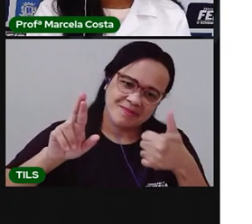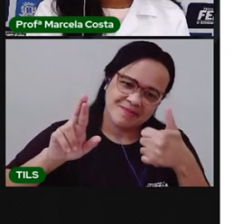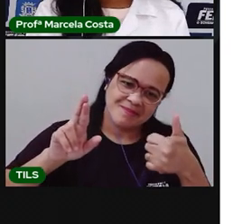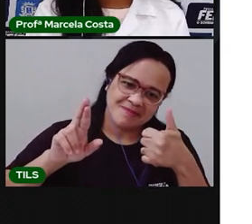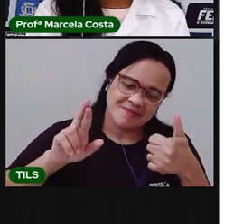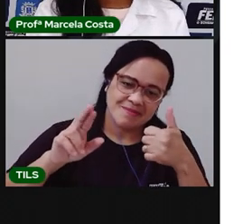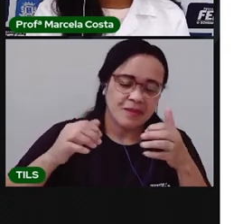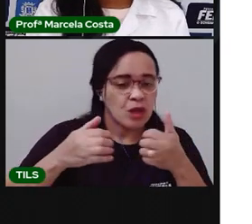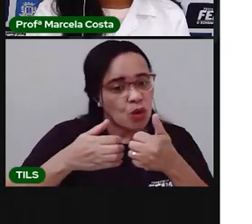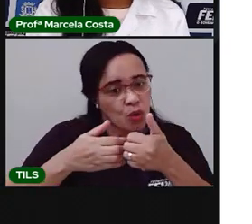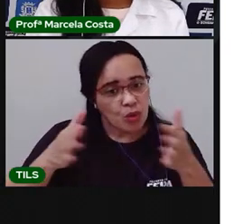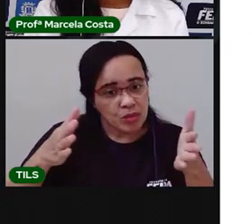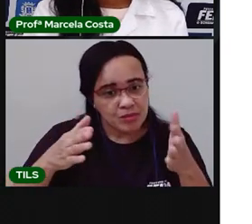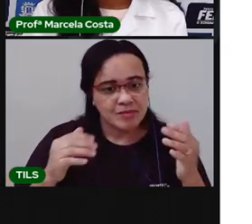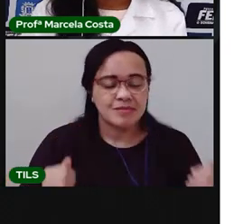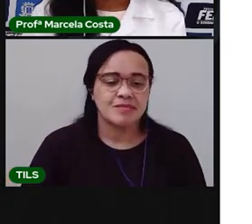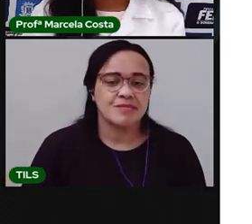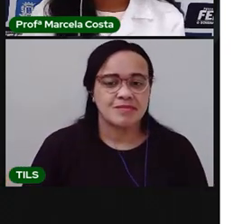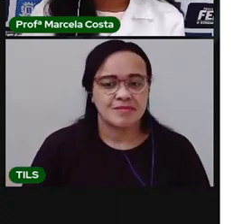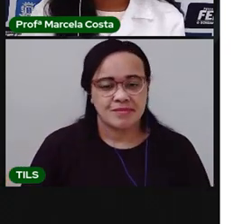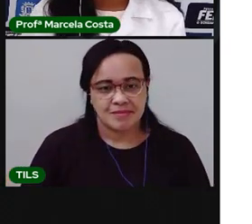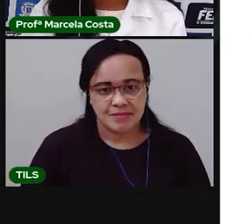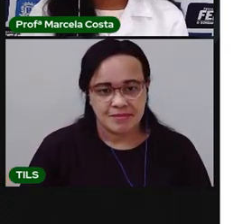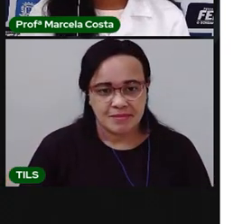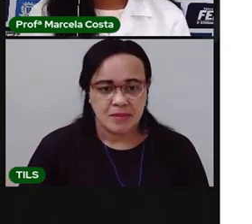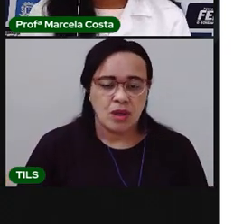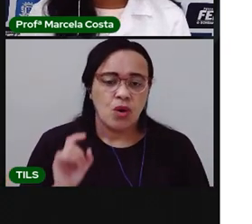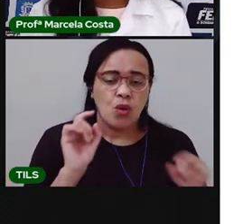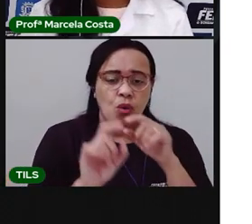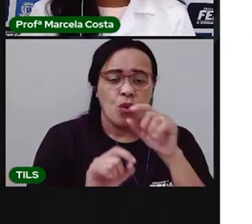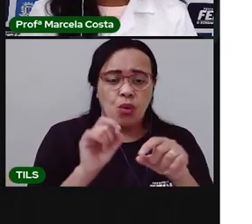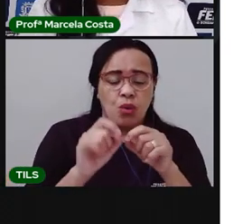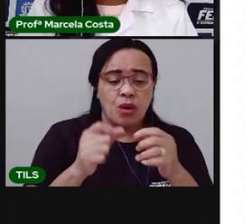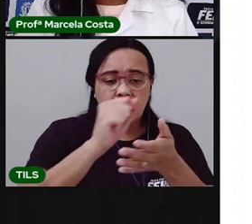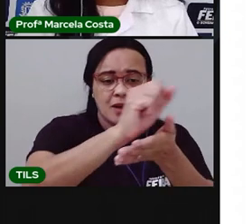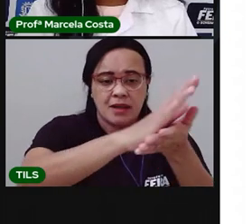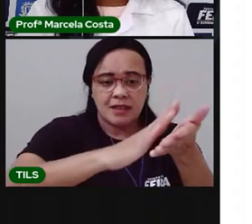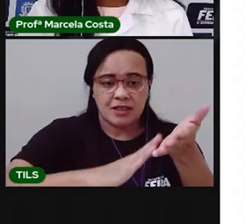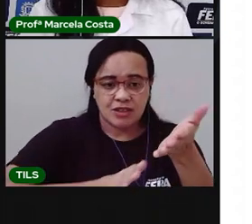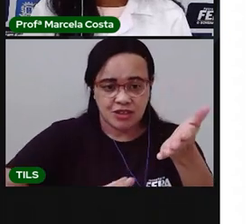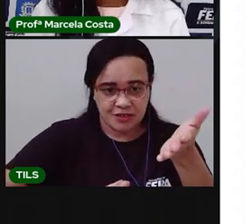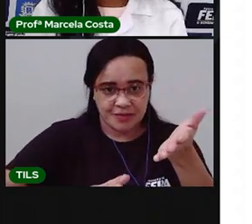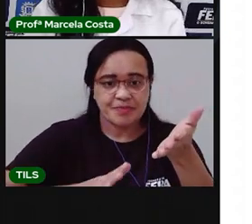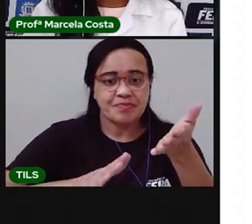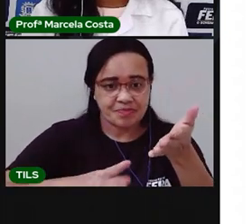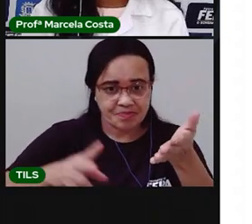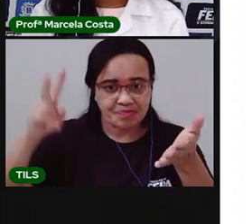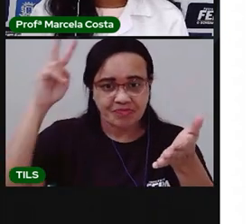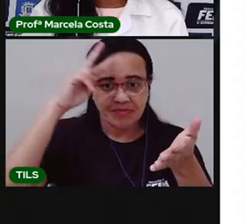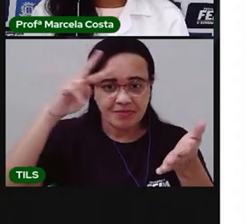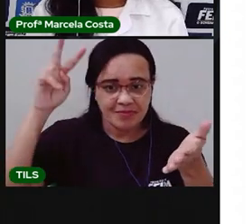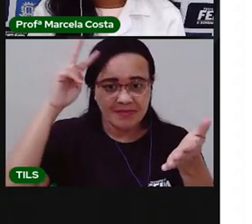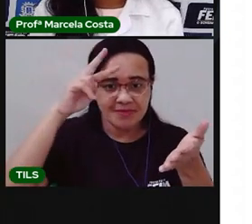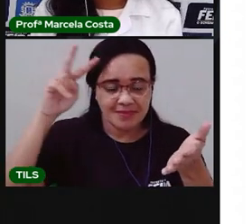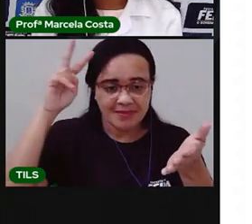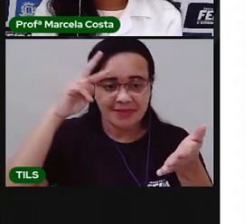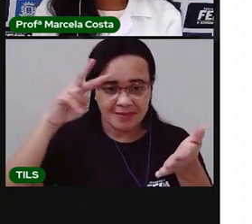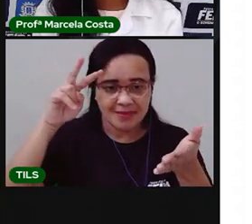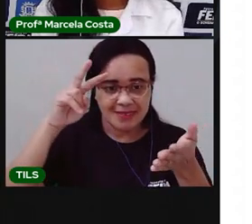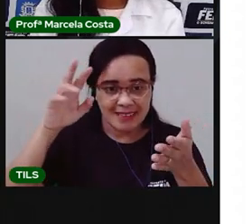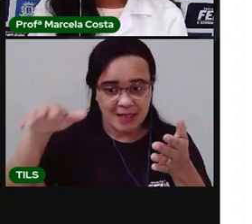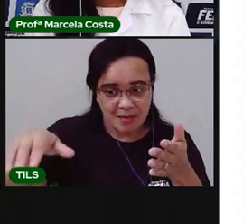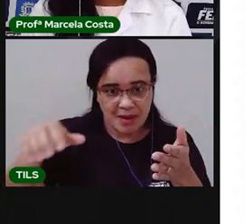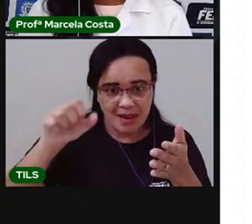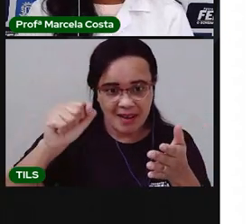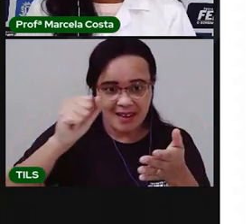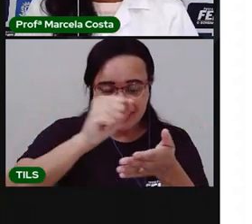Vamos continuar agora aqui com a atividade de linguagem. Vão aquela que eu pedi para você já deixar separada aí.